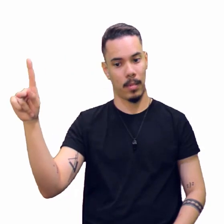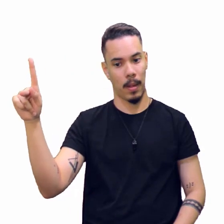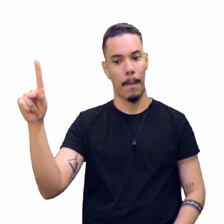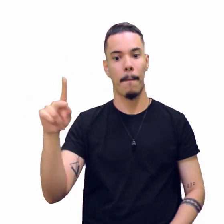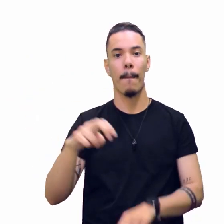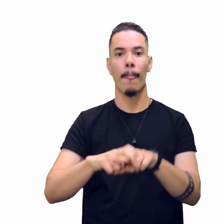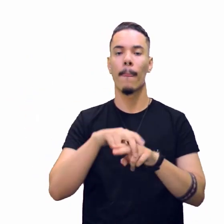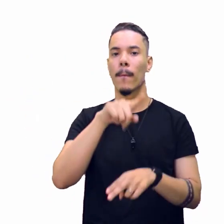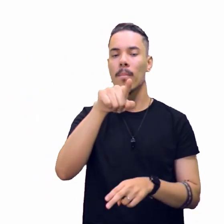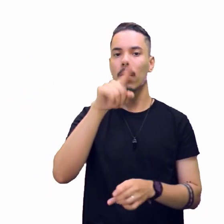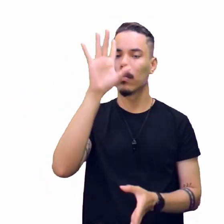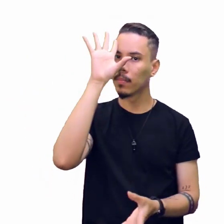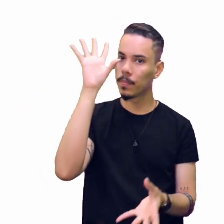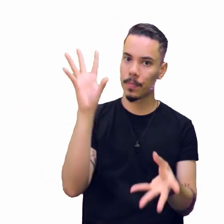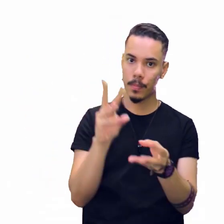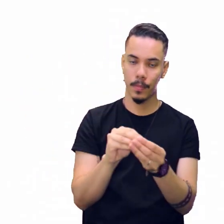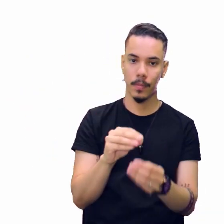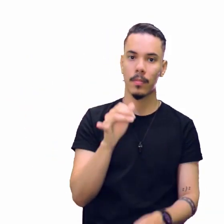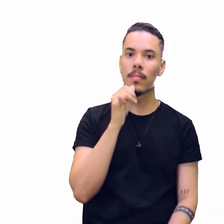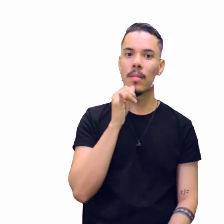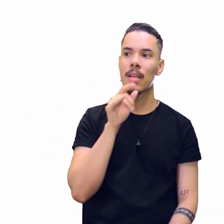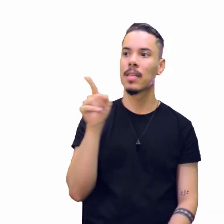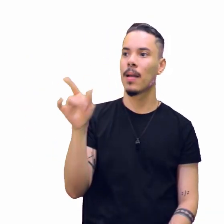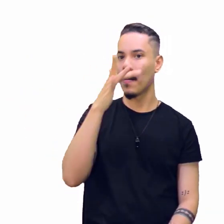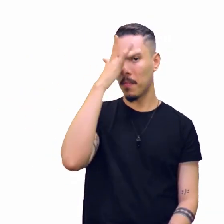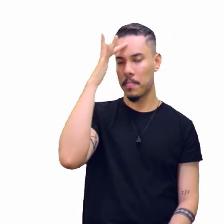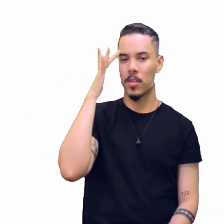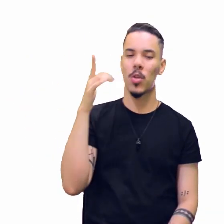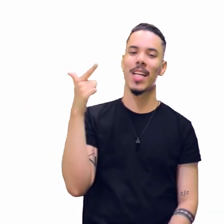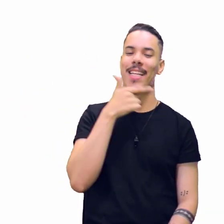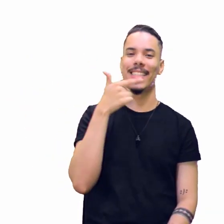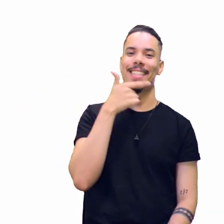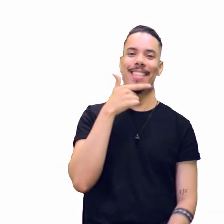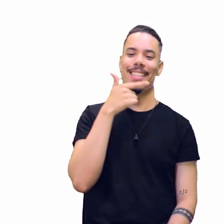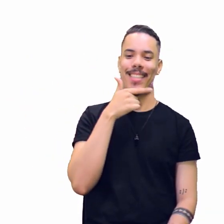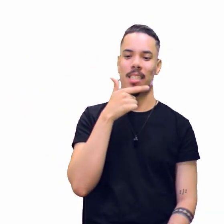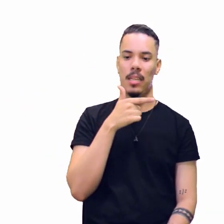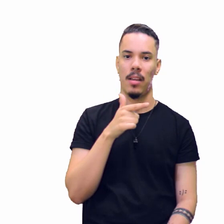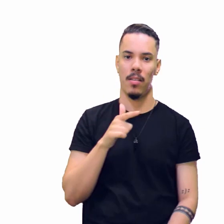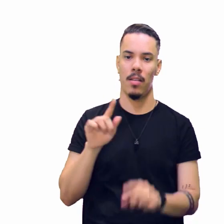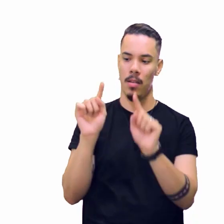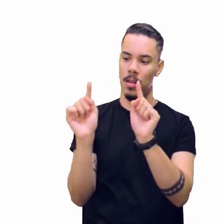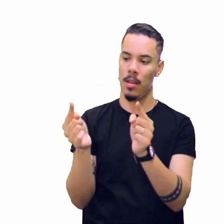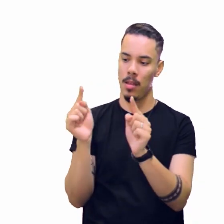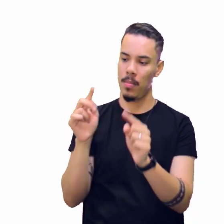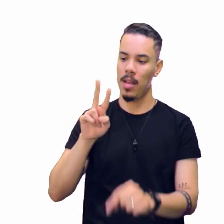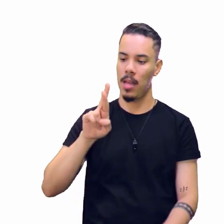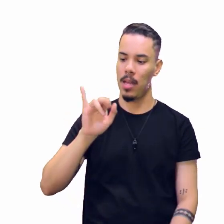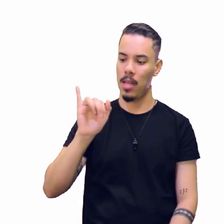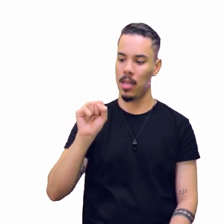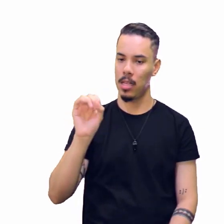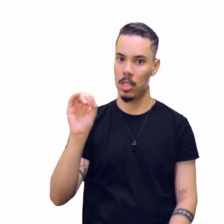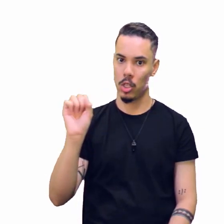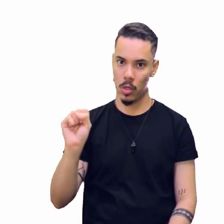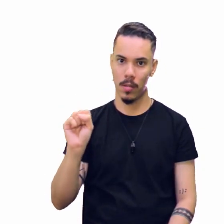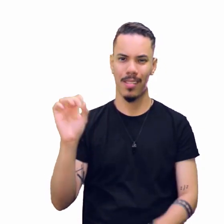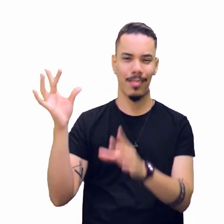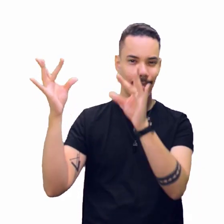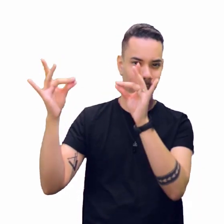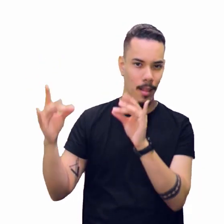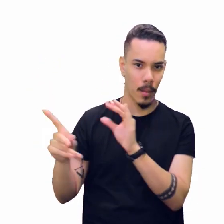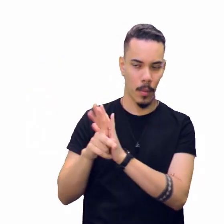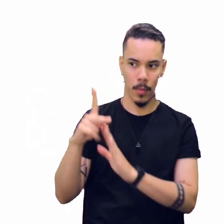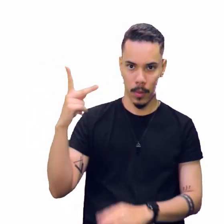se a pessoa der riso, ele vai dizer lá, entre aspas, risos. Está certo? São detalhes,